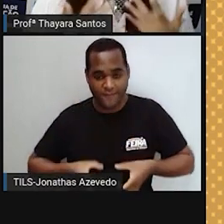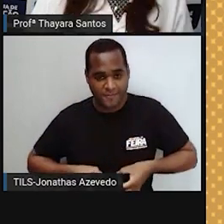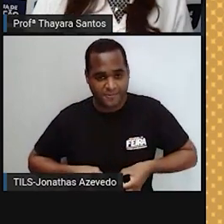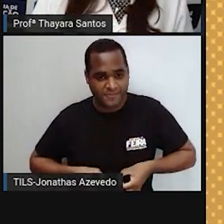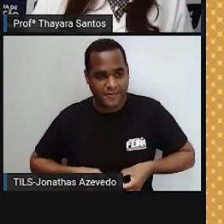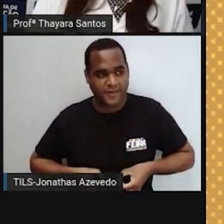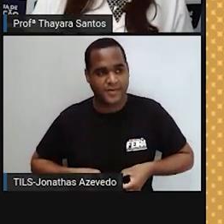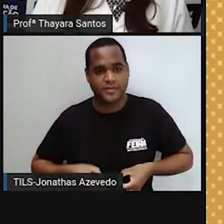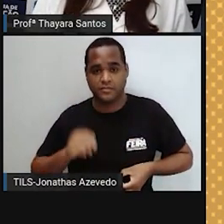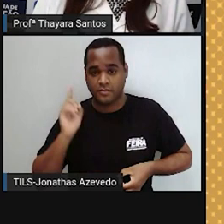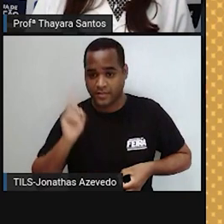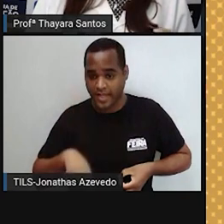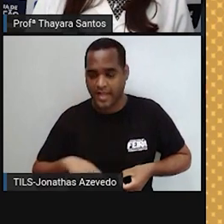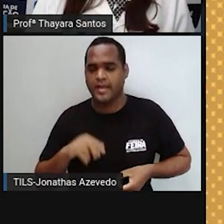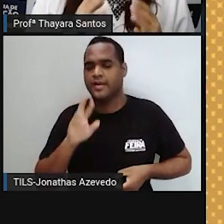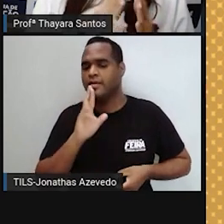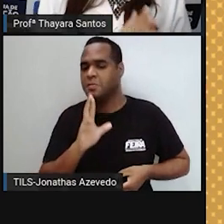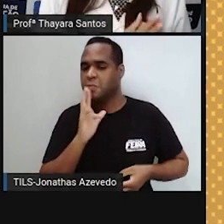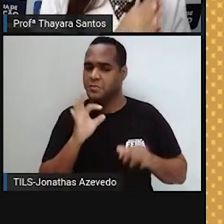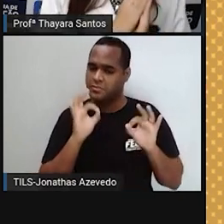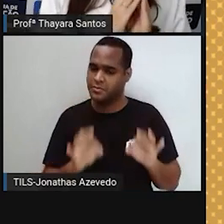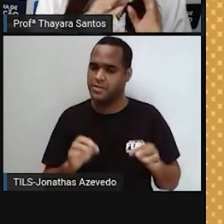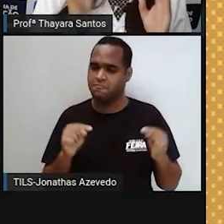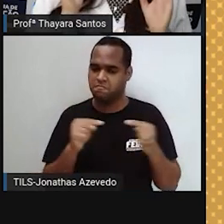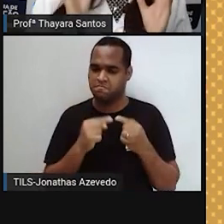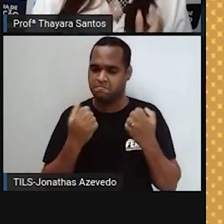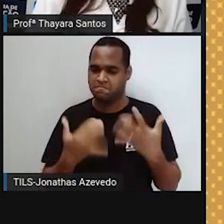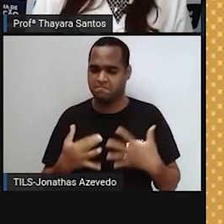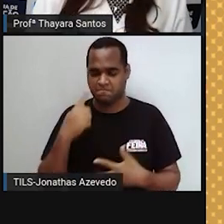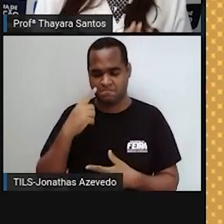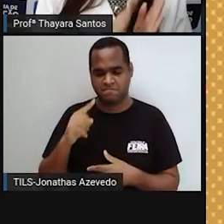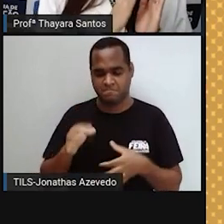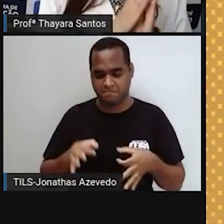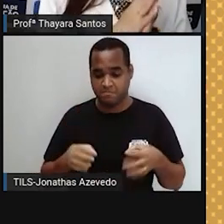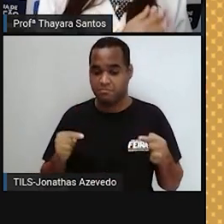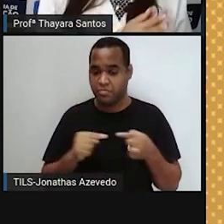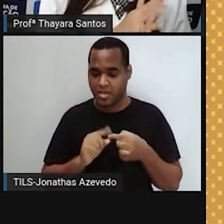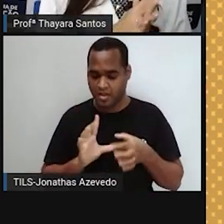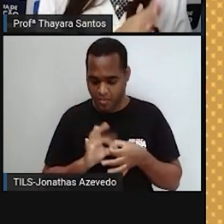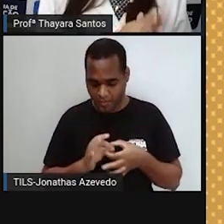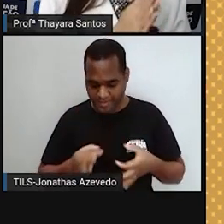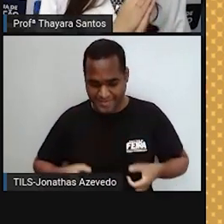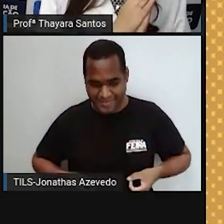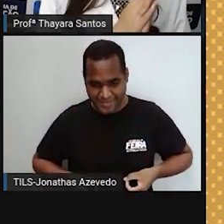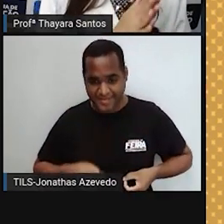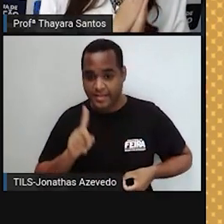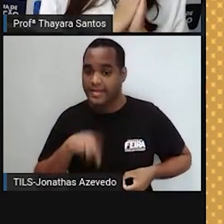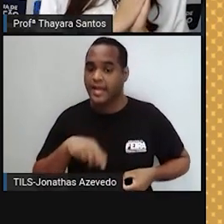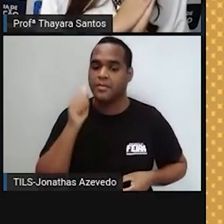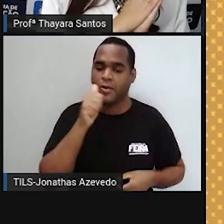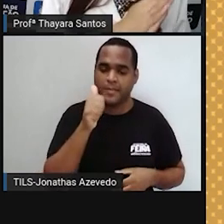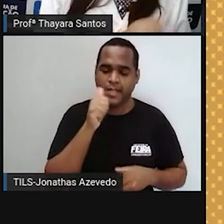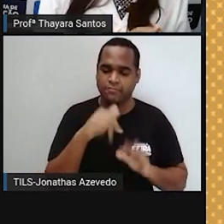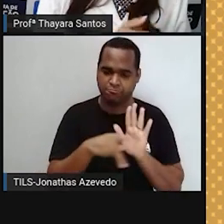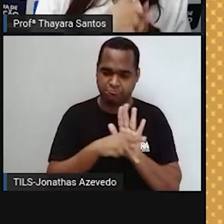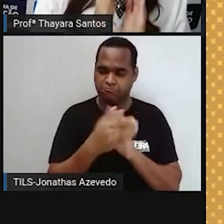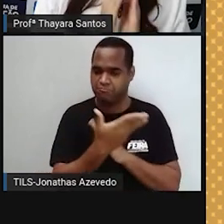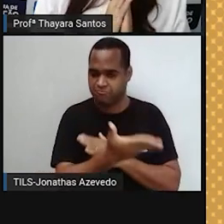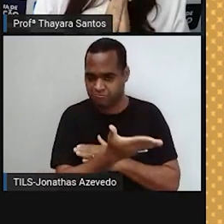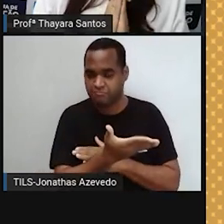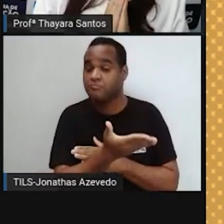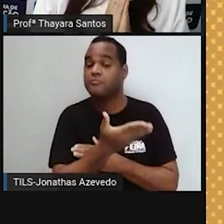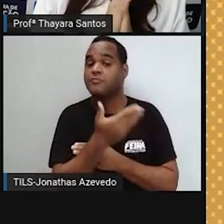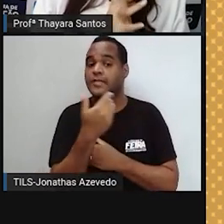Então, é essa a resposta certa, porque é lá nesse par de glândulas que está presente no sistema reprodutor das mulheres,